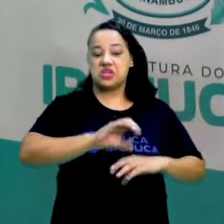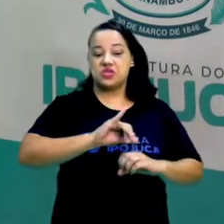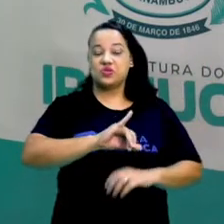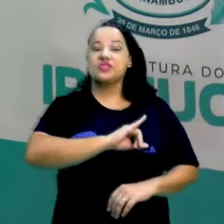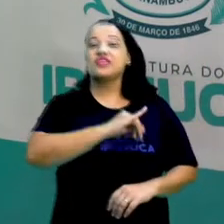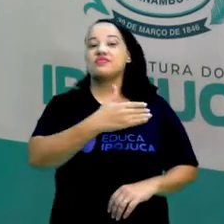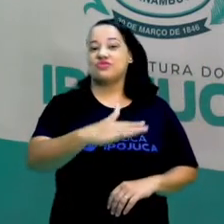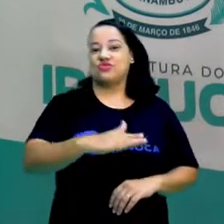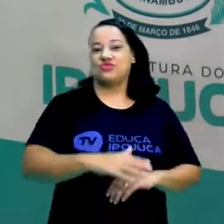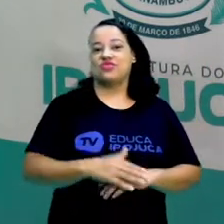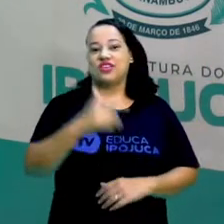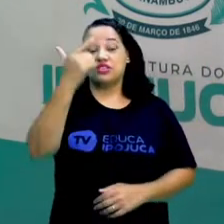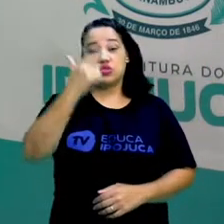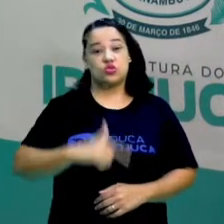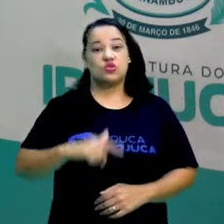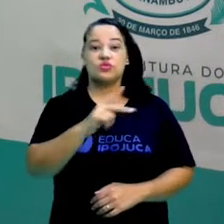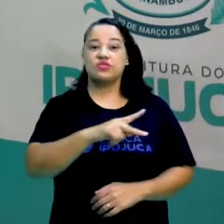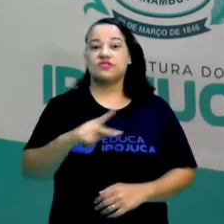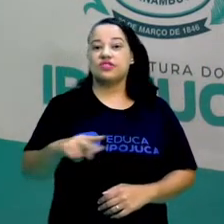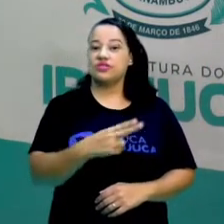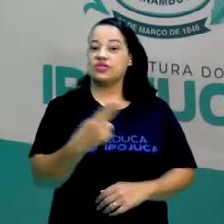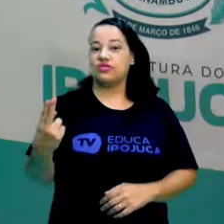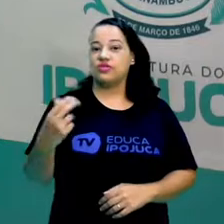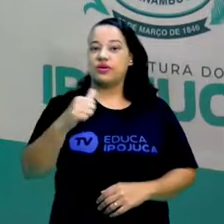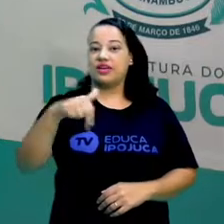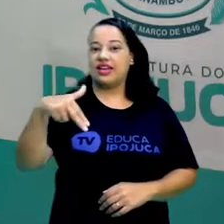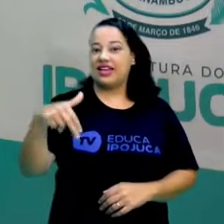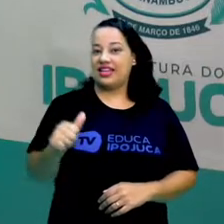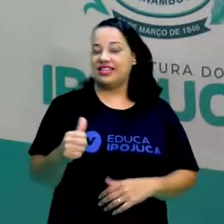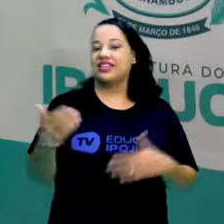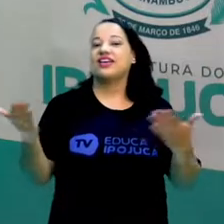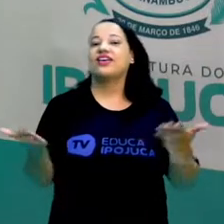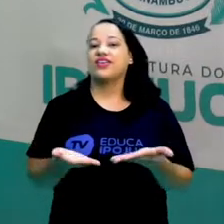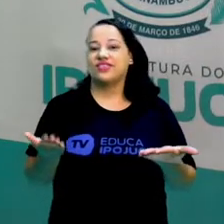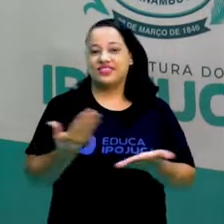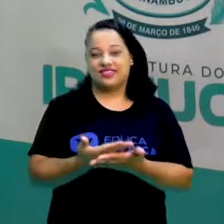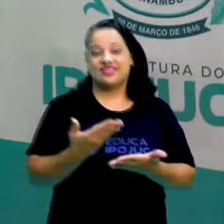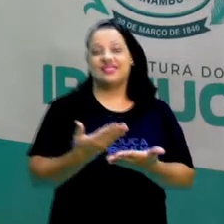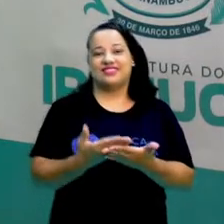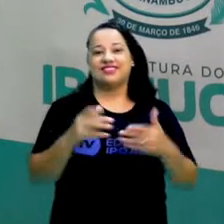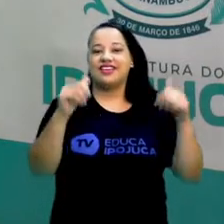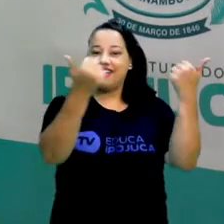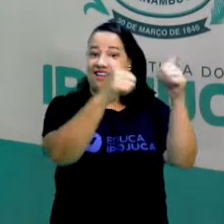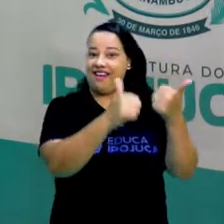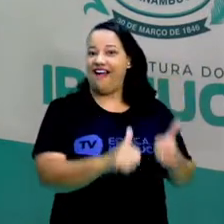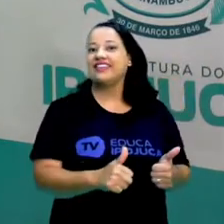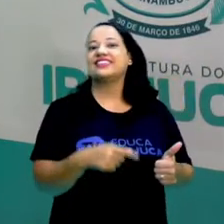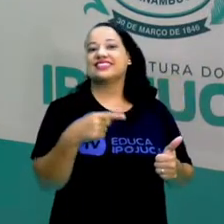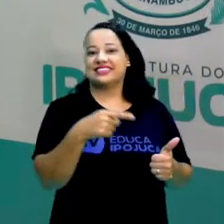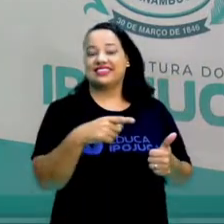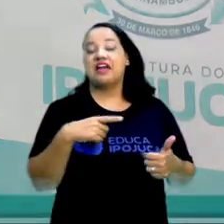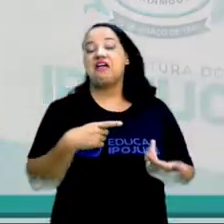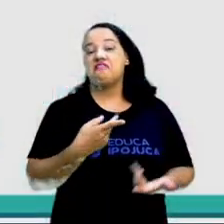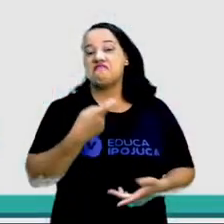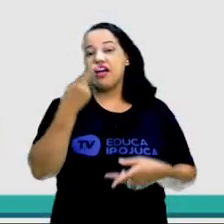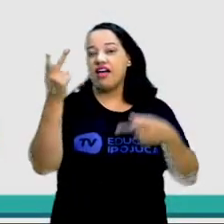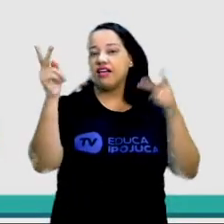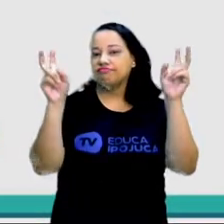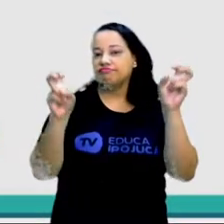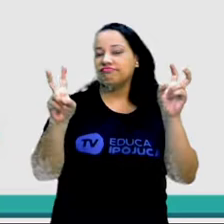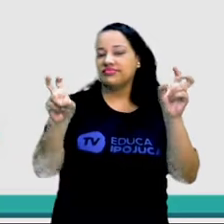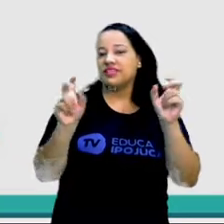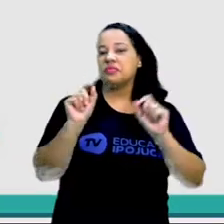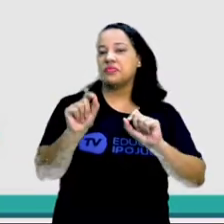Pojuca. Eu sou a professora Ana e hoje na nossa aula de arte nós vamos falar sobre